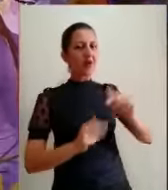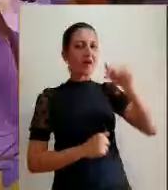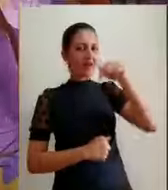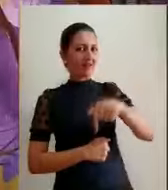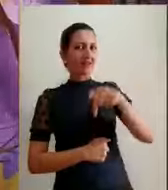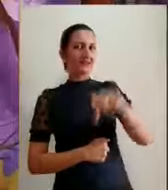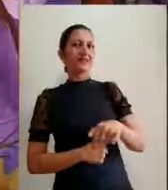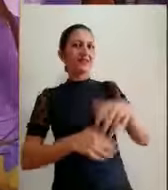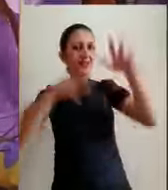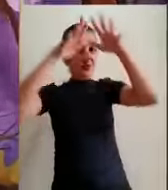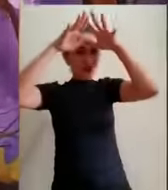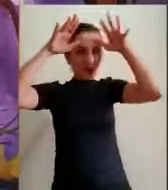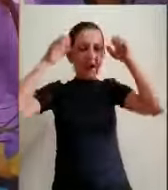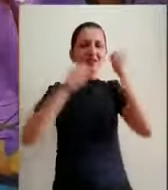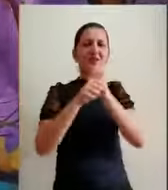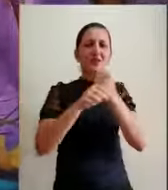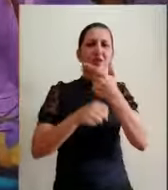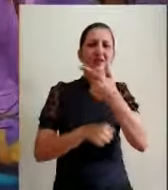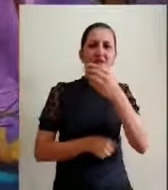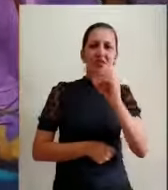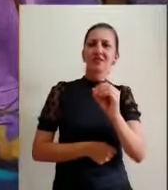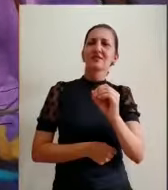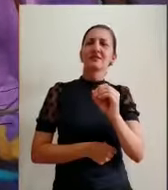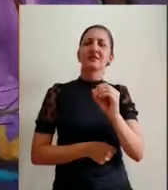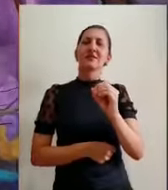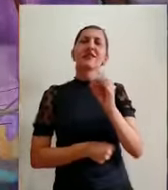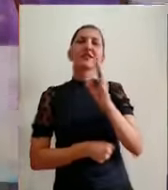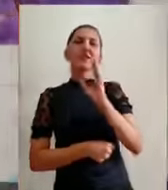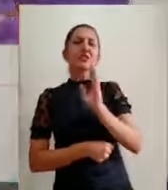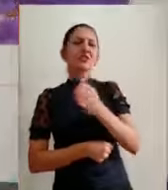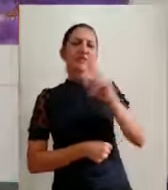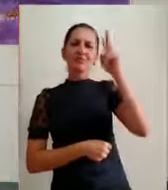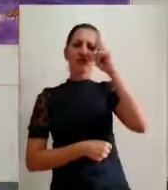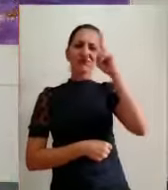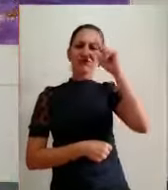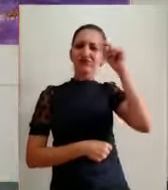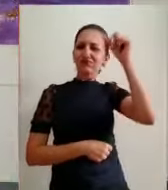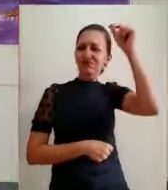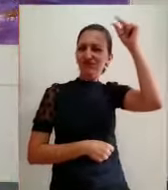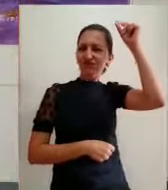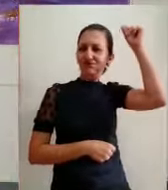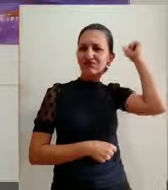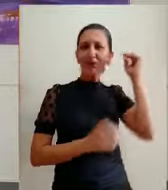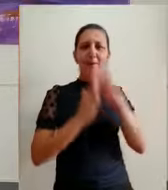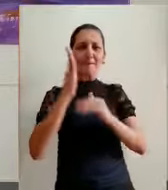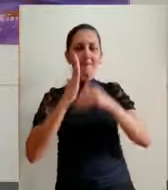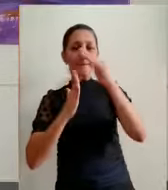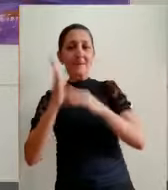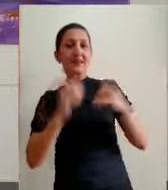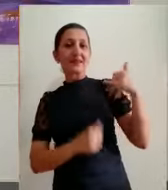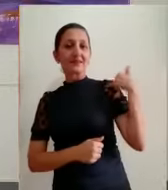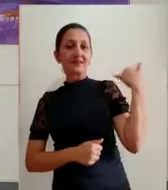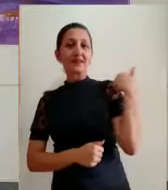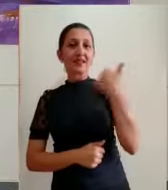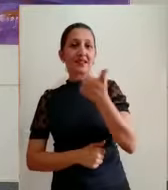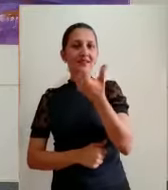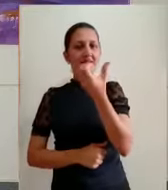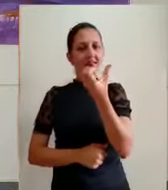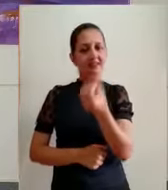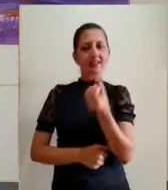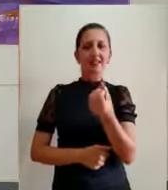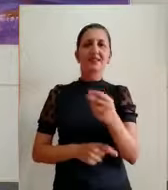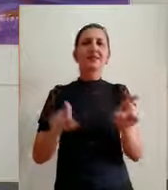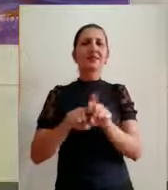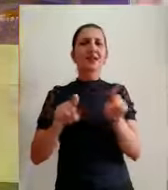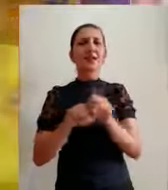A Deise tem toda uma história com relação à pintura e às artes que pinta desde os 16 anos e tem um grande contato com os